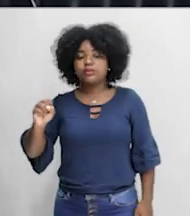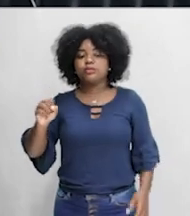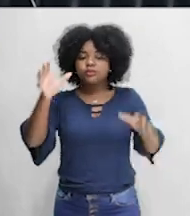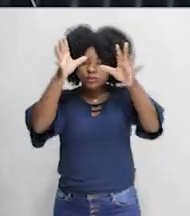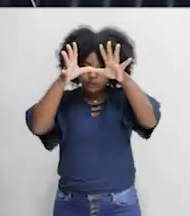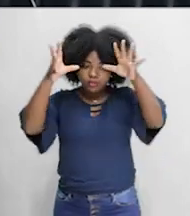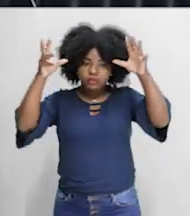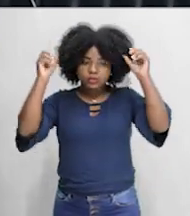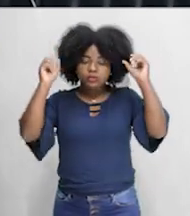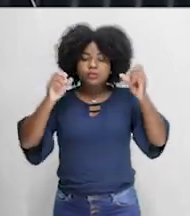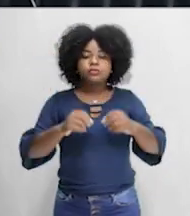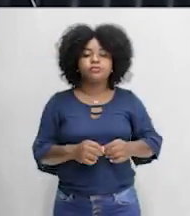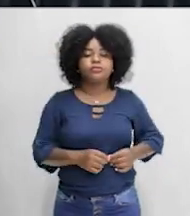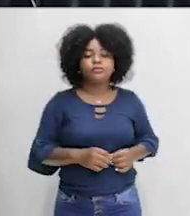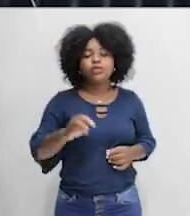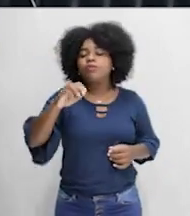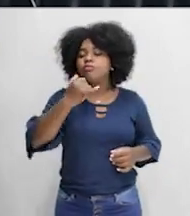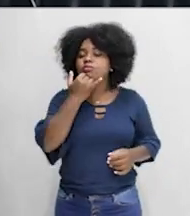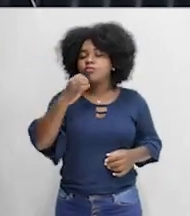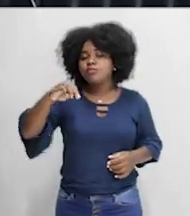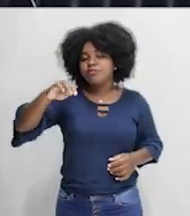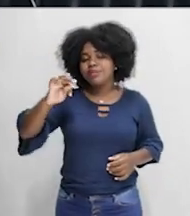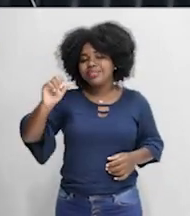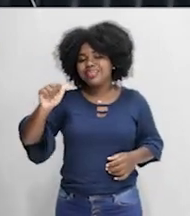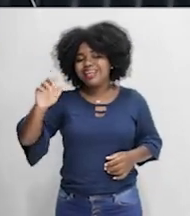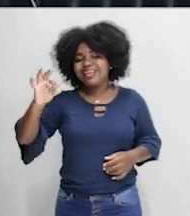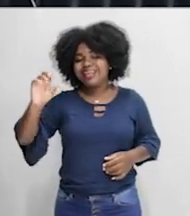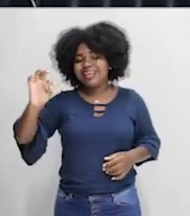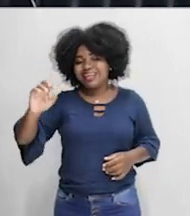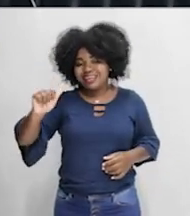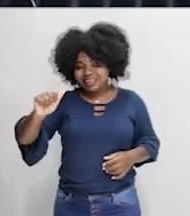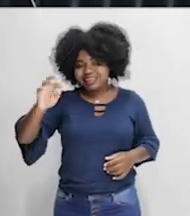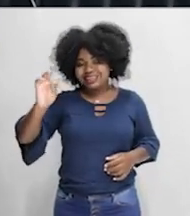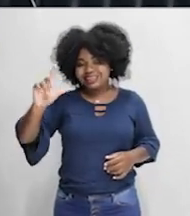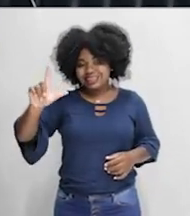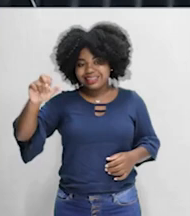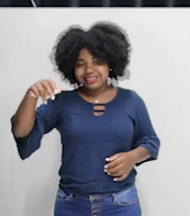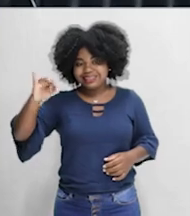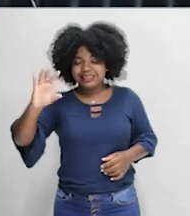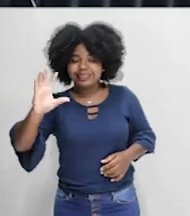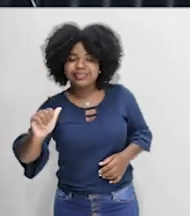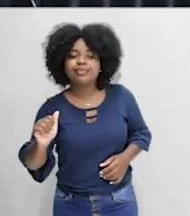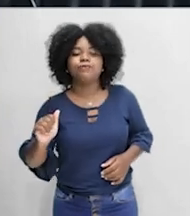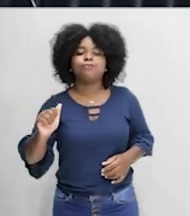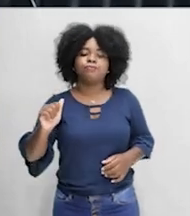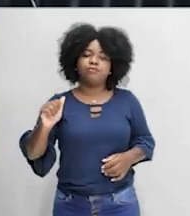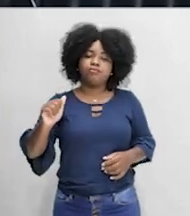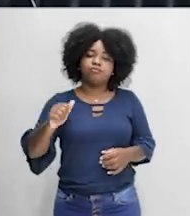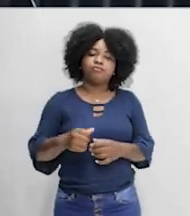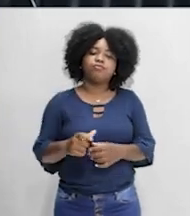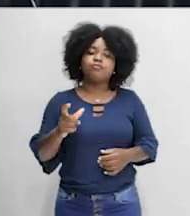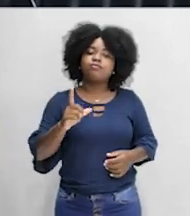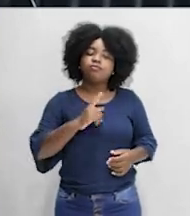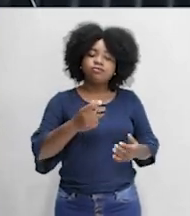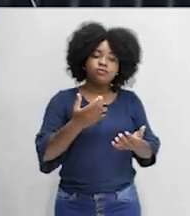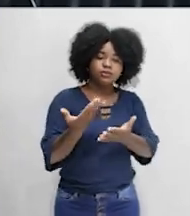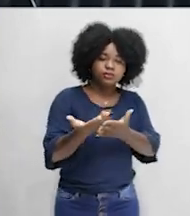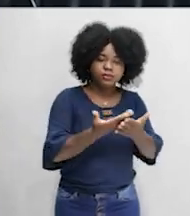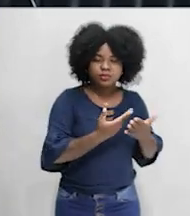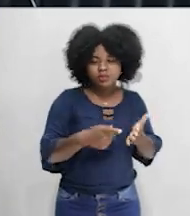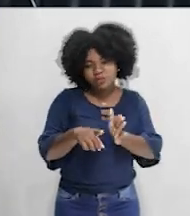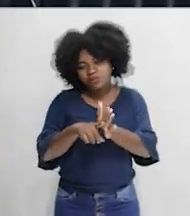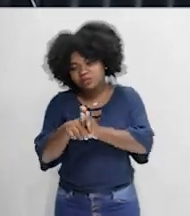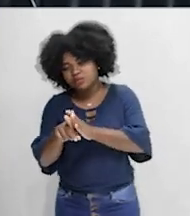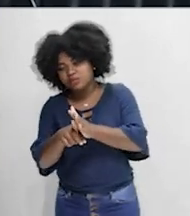o Greenpeace, que é uma ONG de nível internacional, está certo? Que vão fazer, muitas vezes, pesquisas. E vão, muitas vezes,